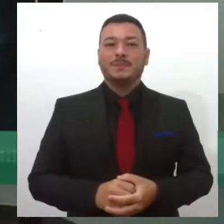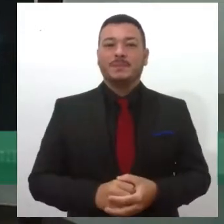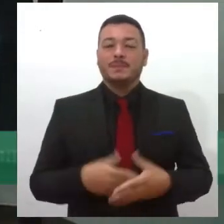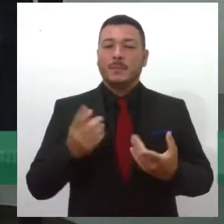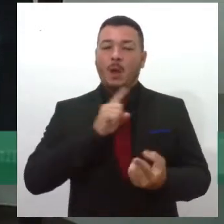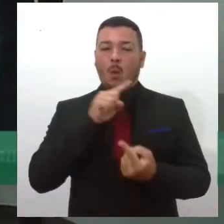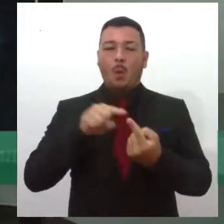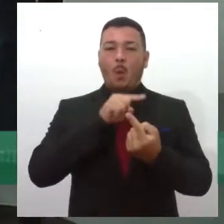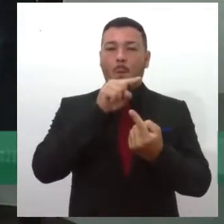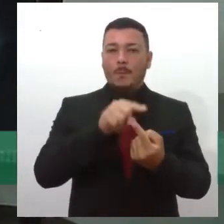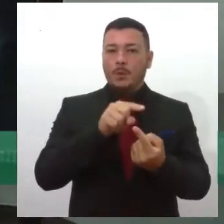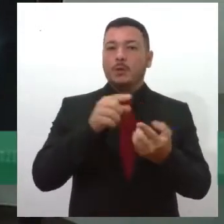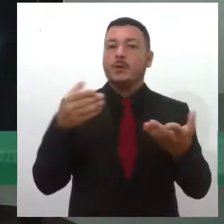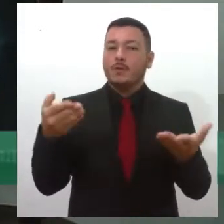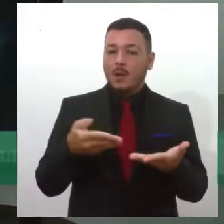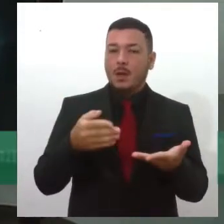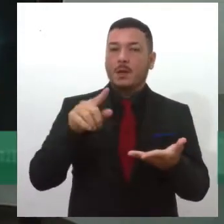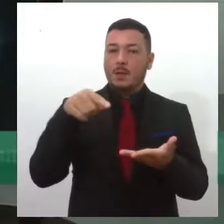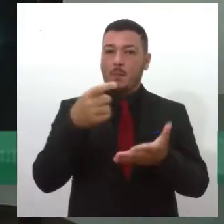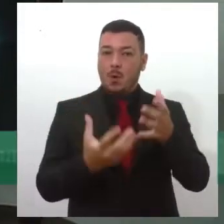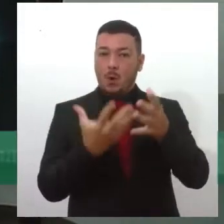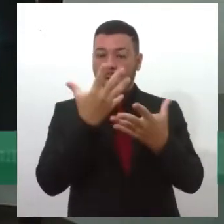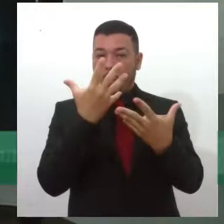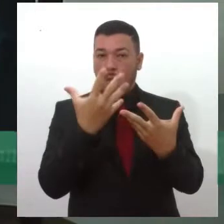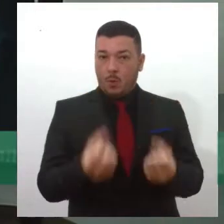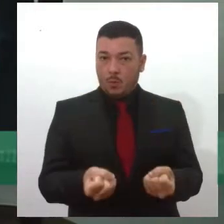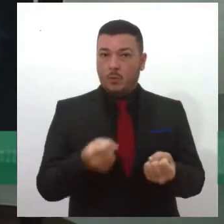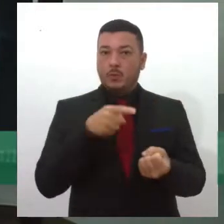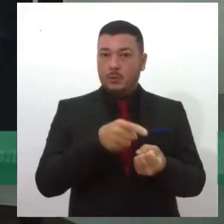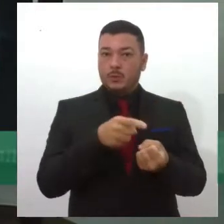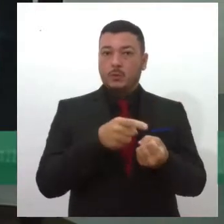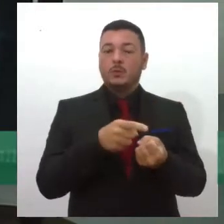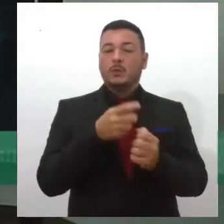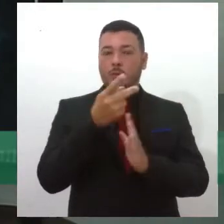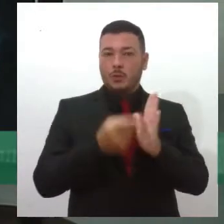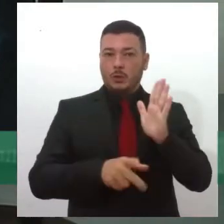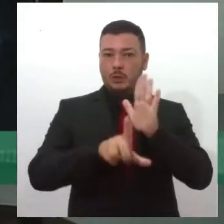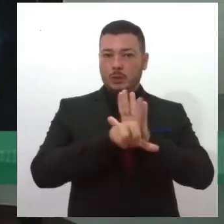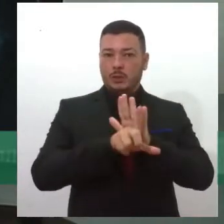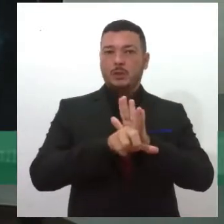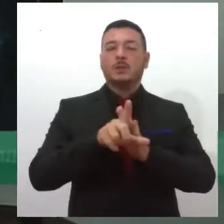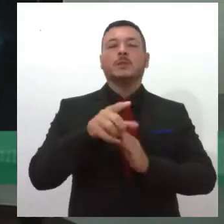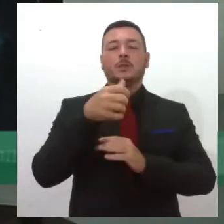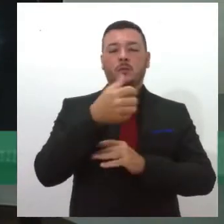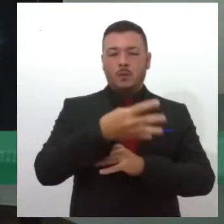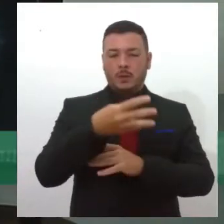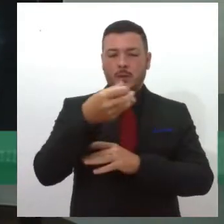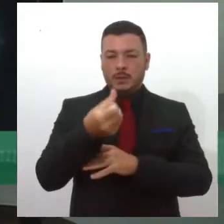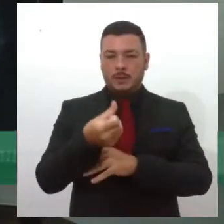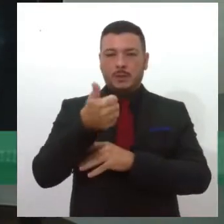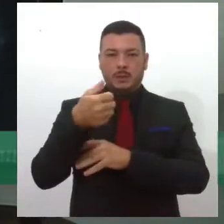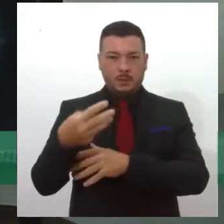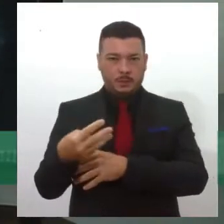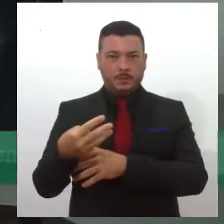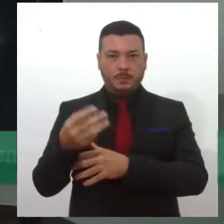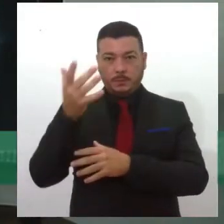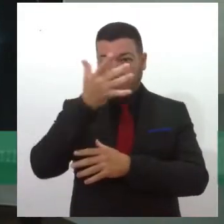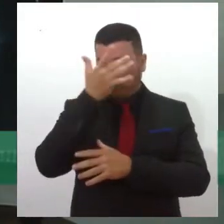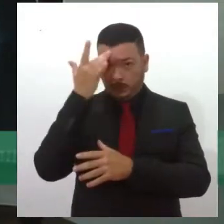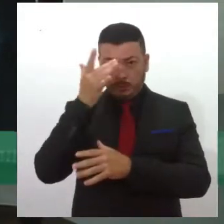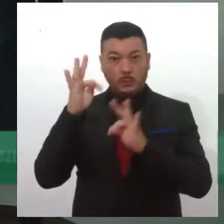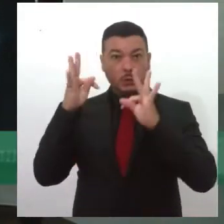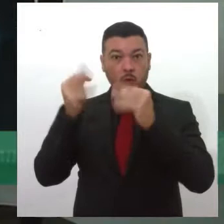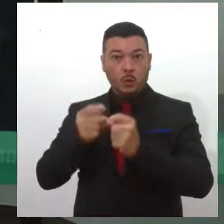intuito é que após aprovação do Projeto da Lei 46.13, que todos os direitos que a pessoa com